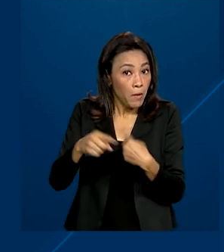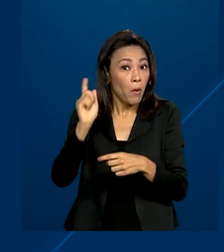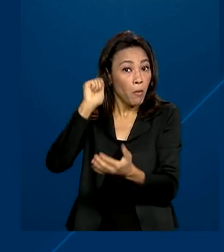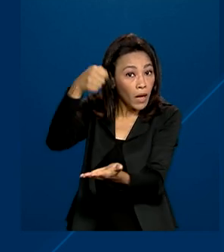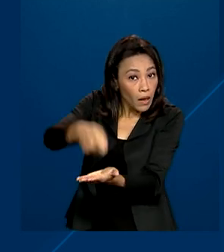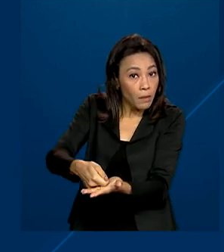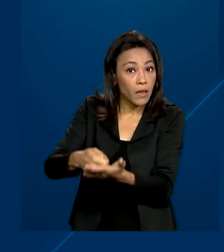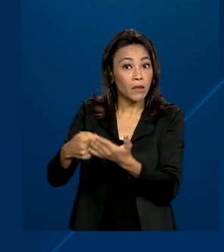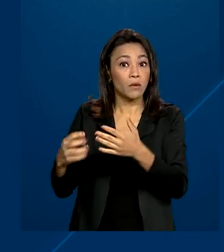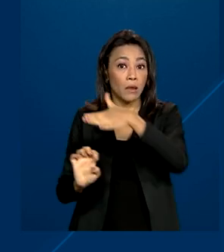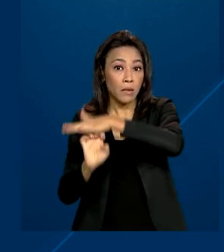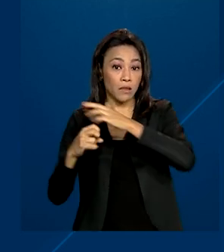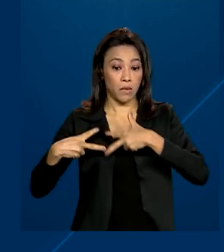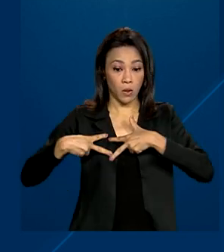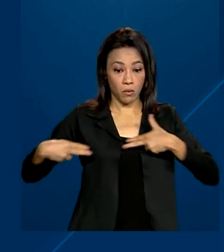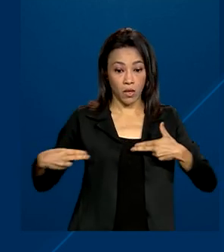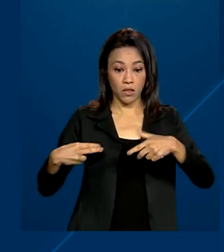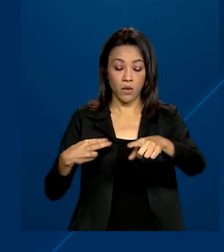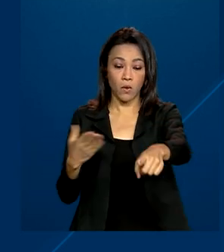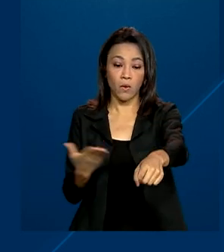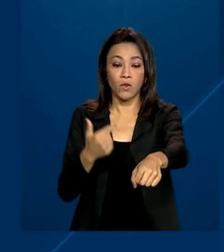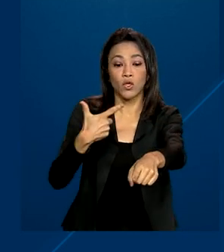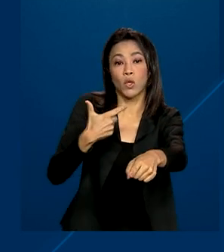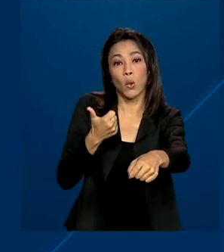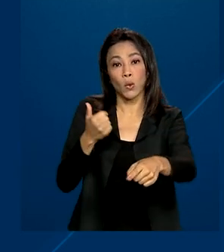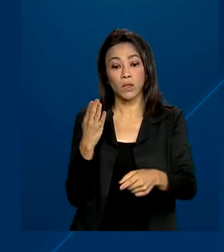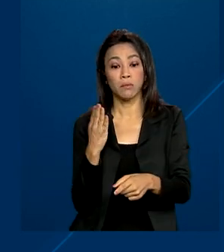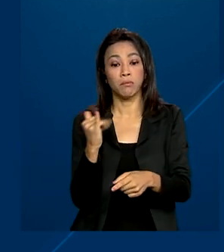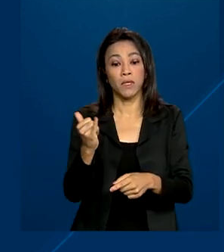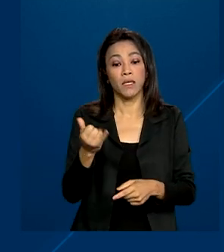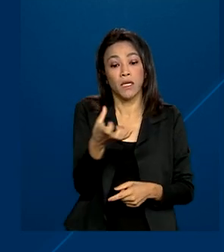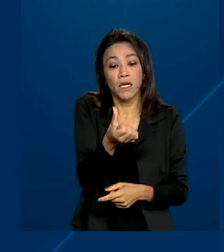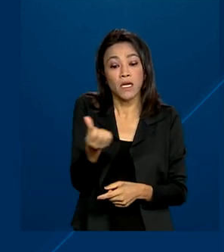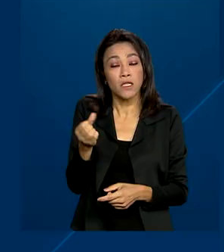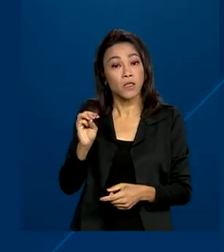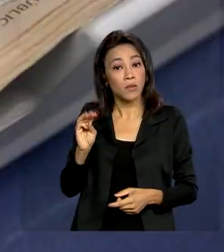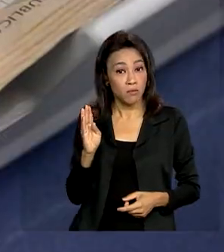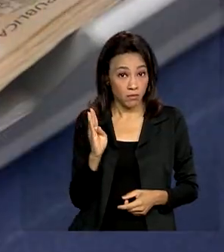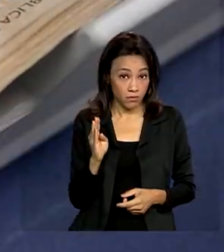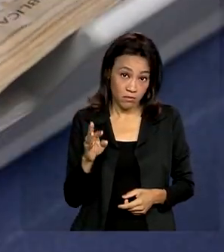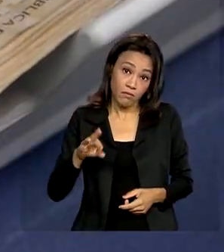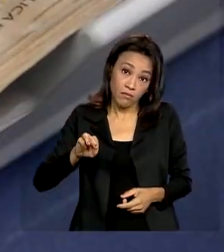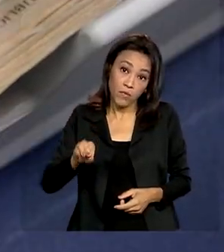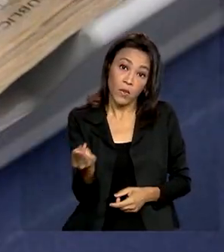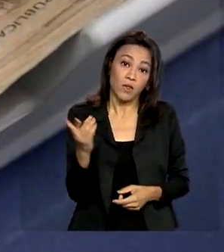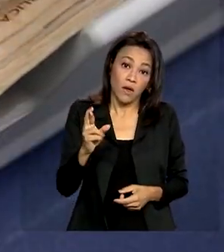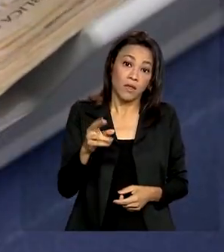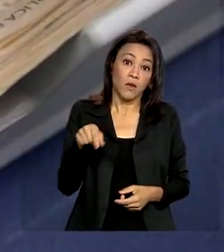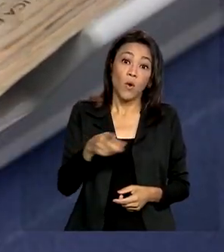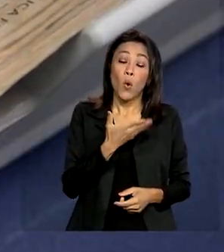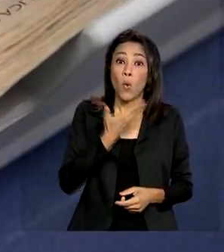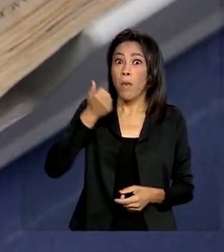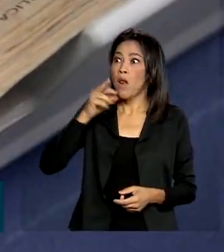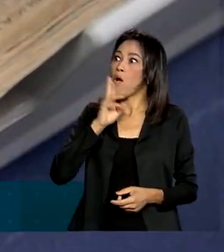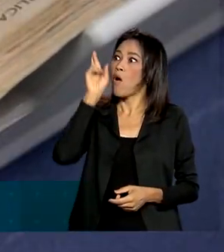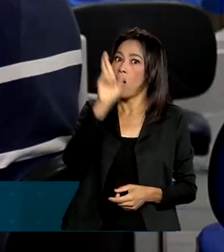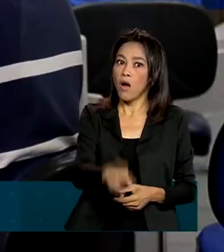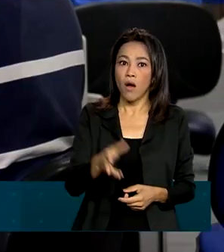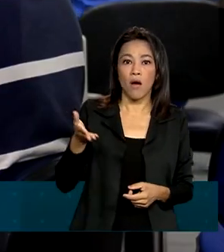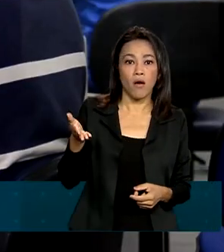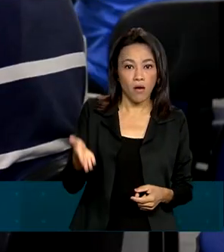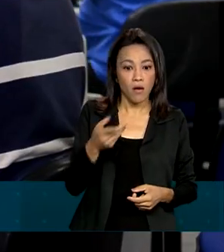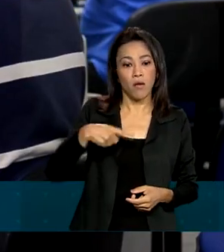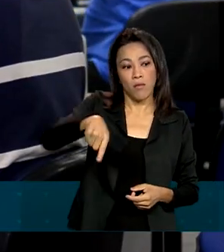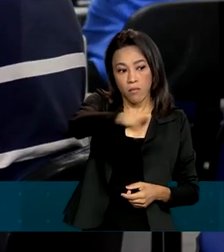Petrobras, que somou mais de 12,5 bilhões de reais no mês passado. O resultado veio melhor do que o previsto pelas